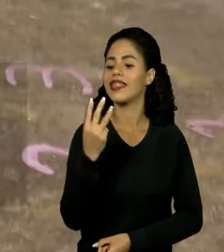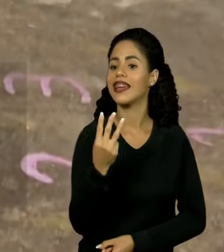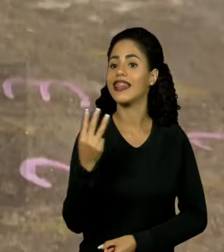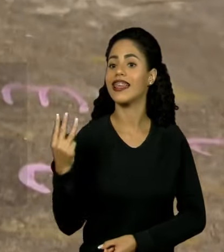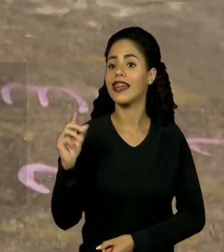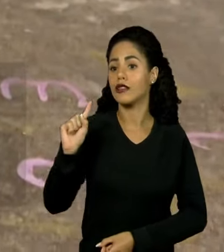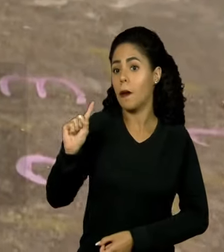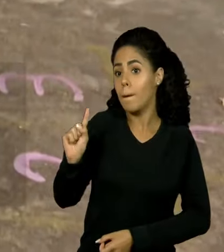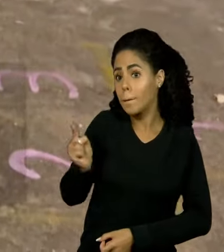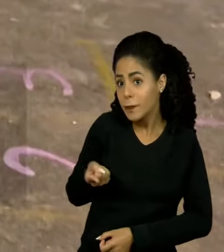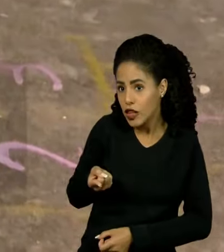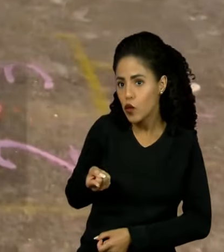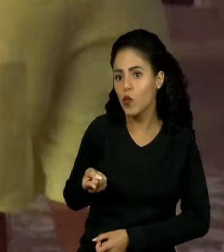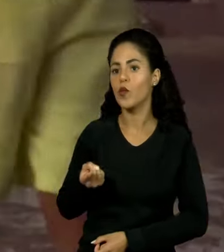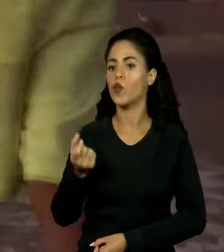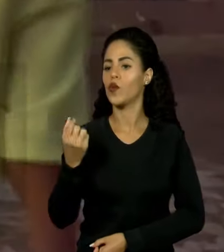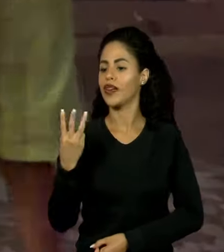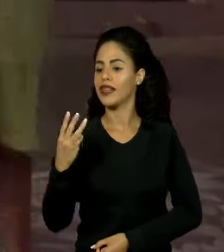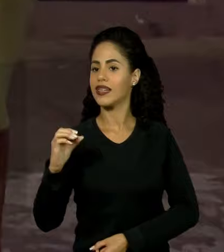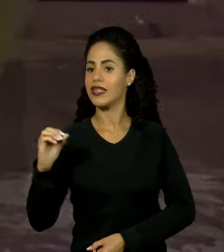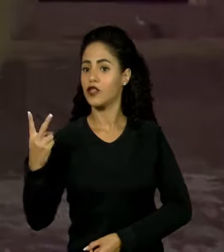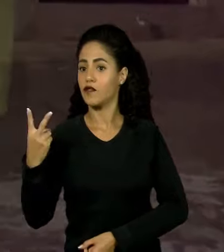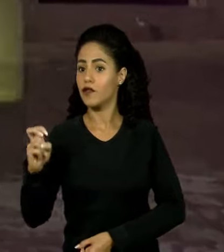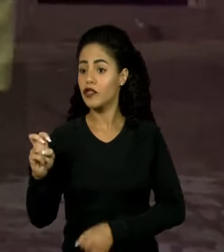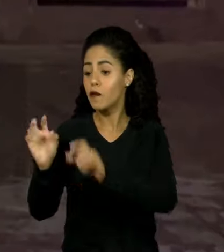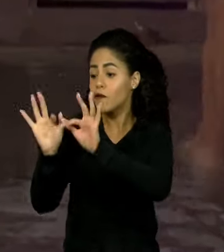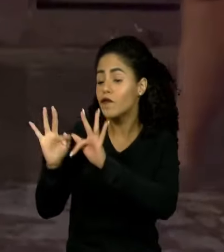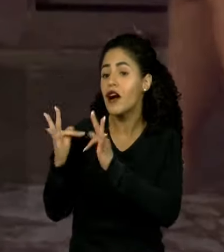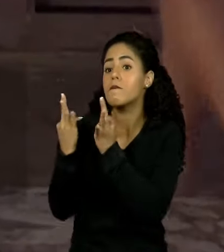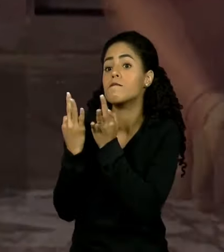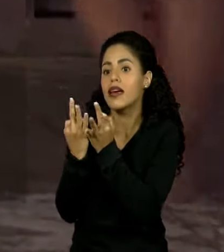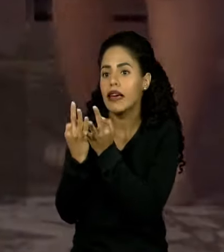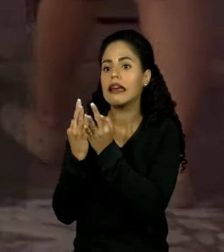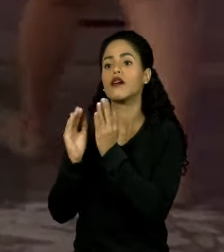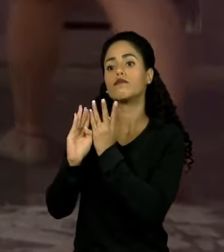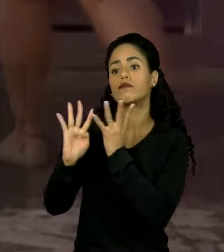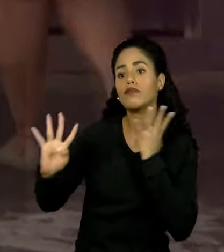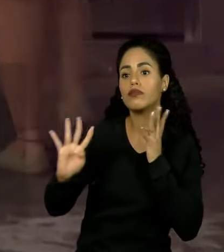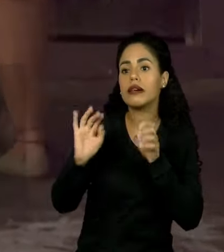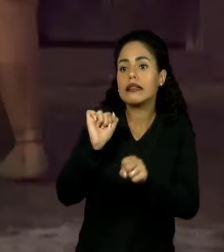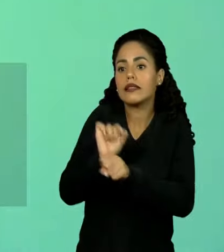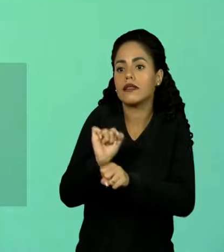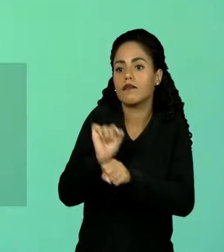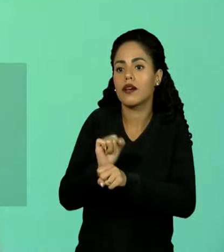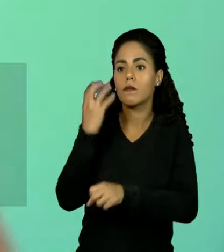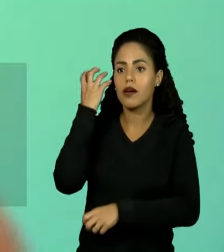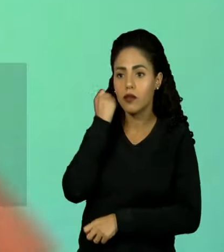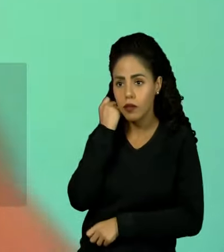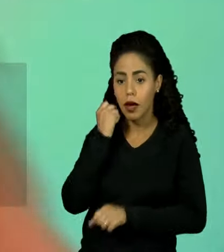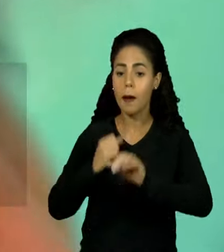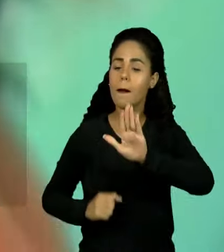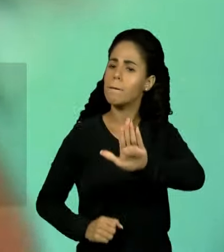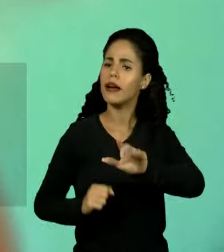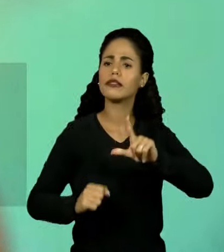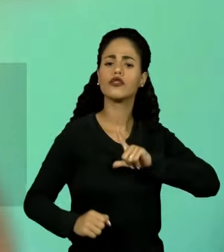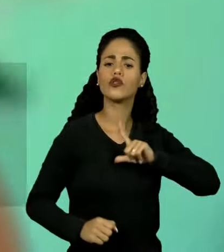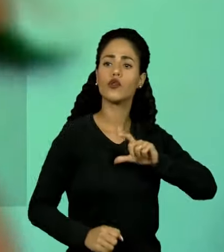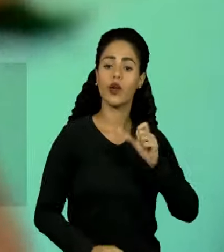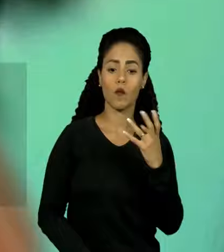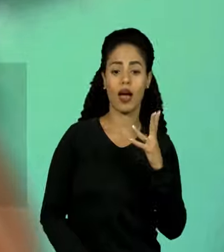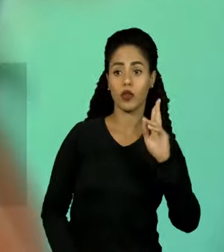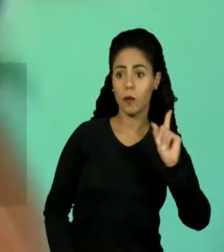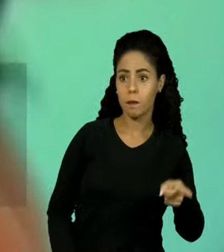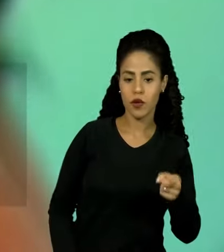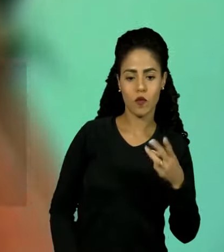.325 famílias prontas para adotar. Enquanto isso, havia 4